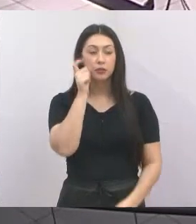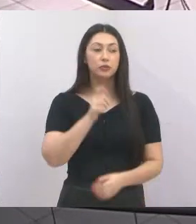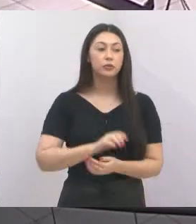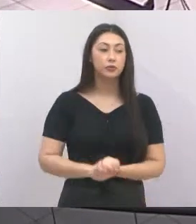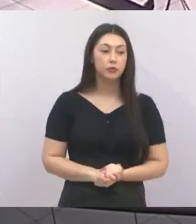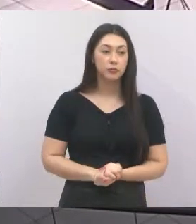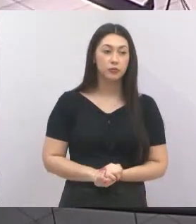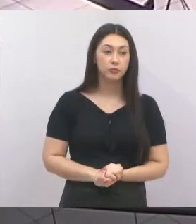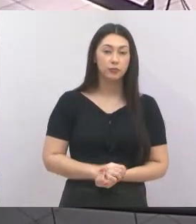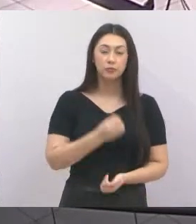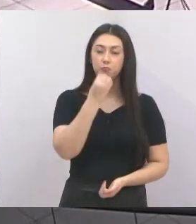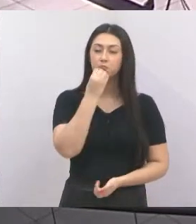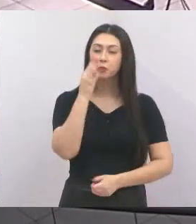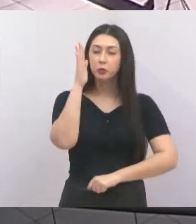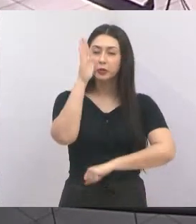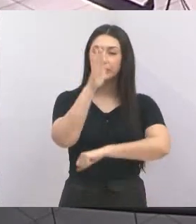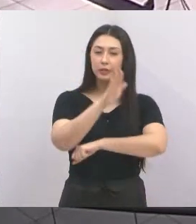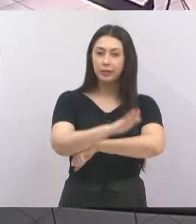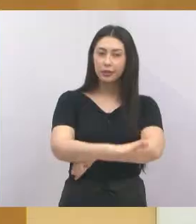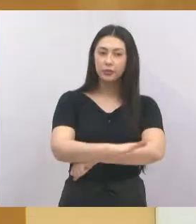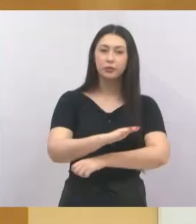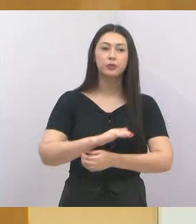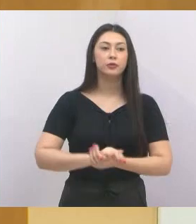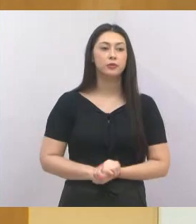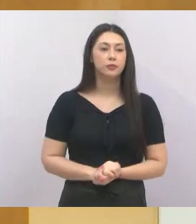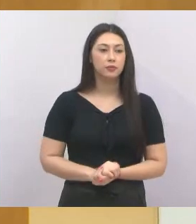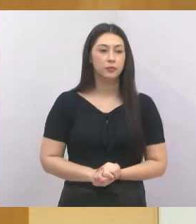boa tarde. Boa tarde.